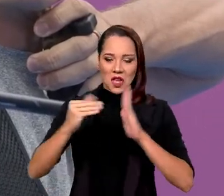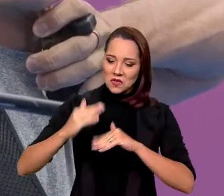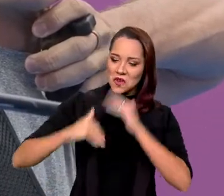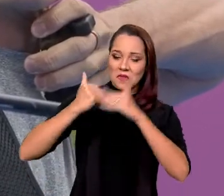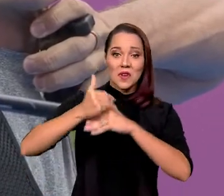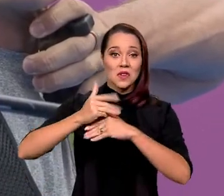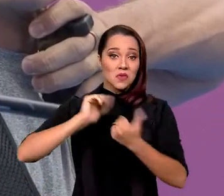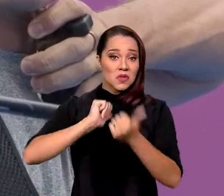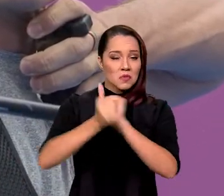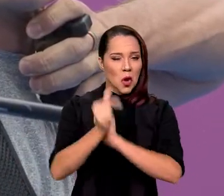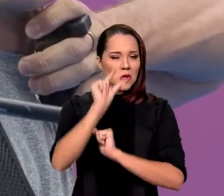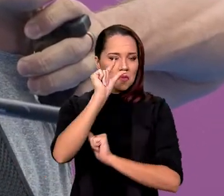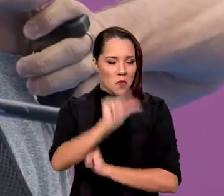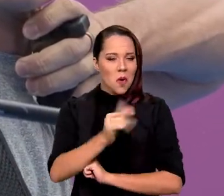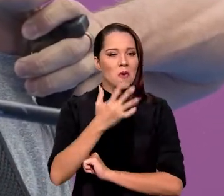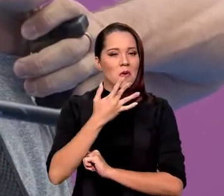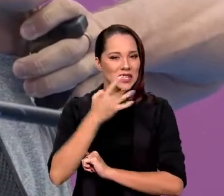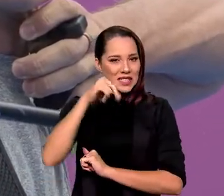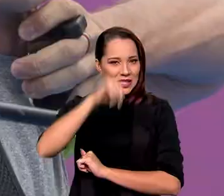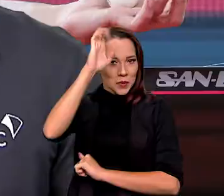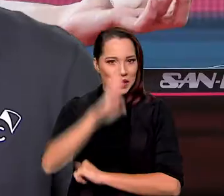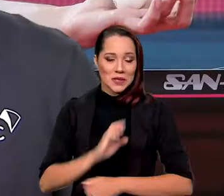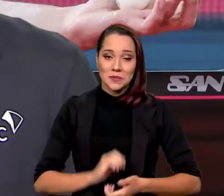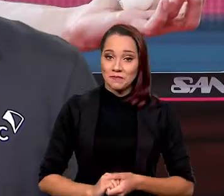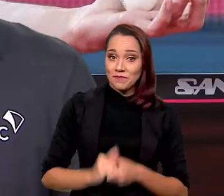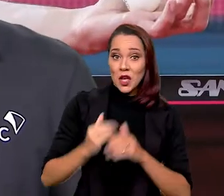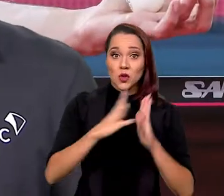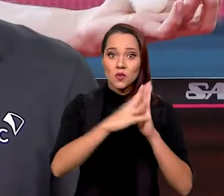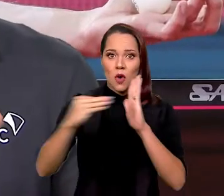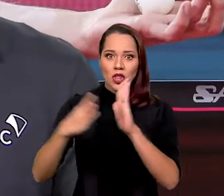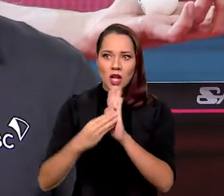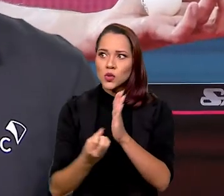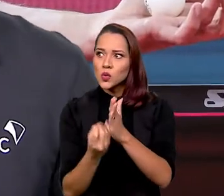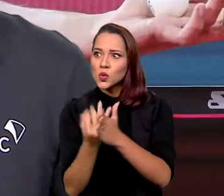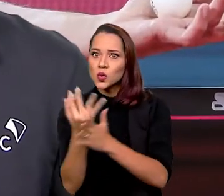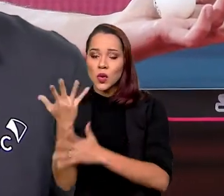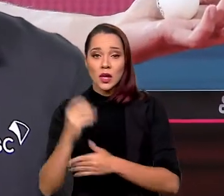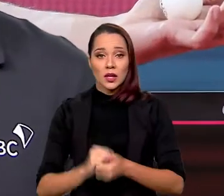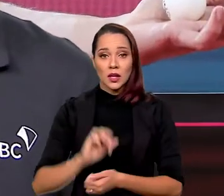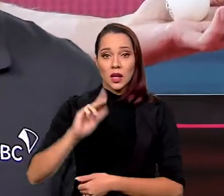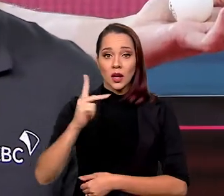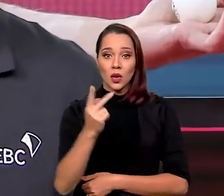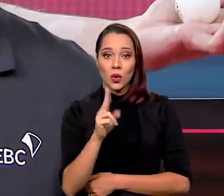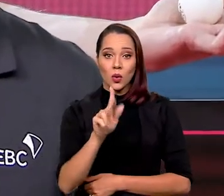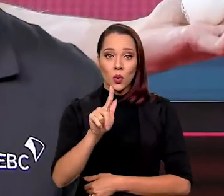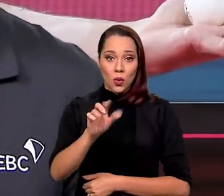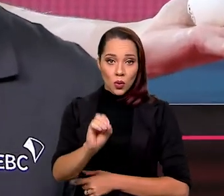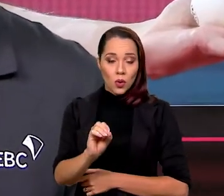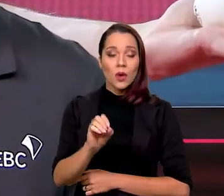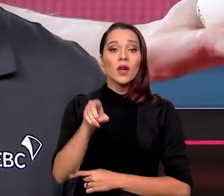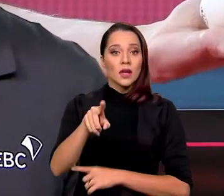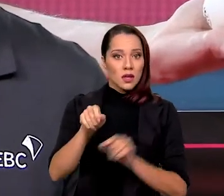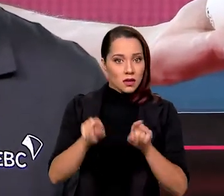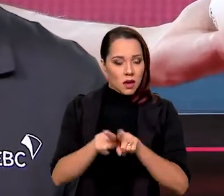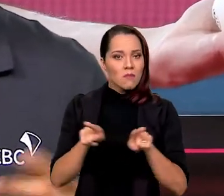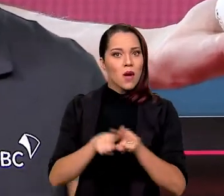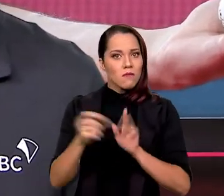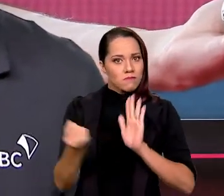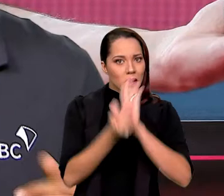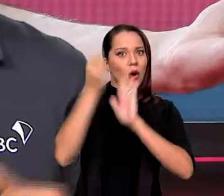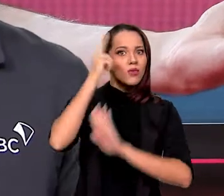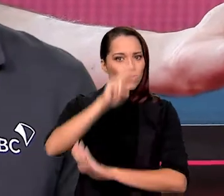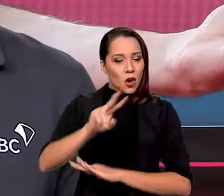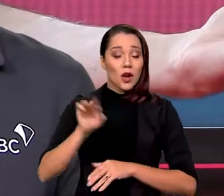avanço em um esporte pouco conhecido aqui no Brasil. E olha, os exemplos não param. Tem também o Hugo Calderano, que fez